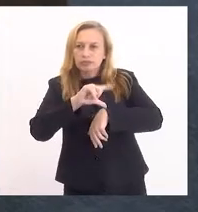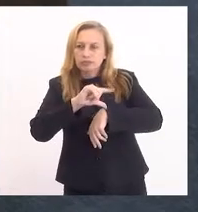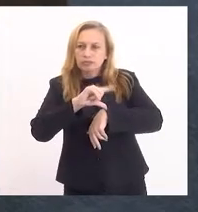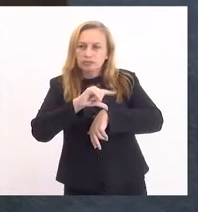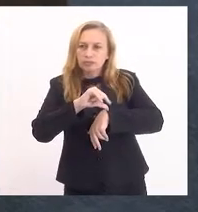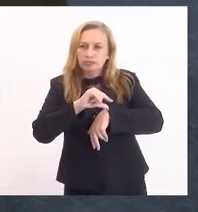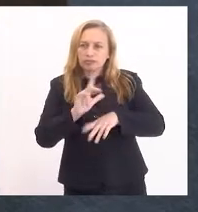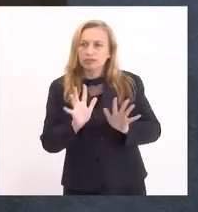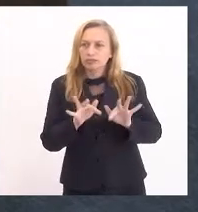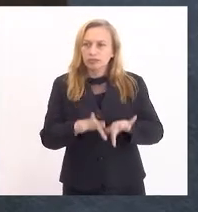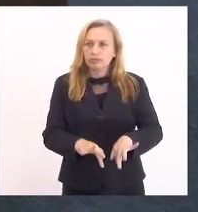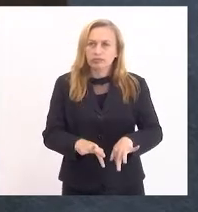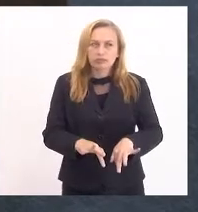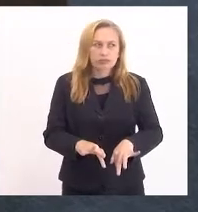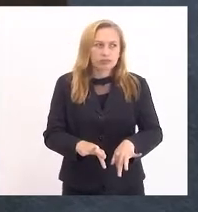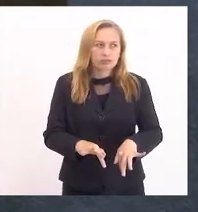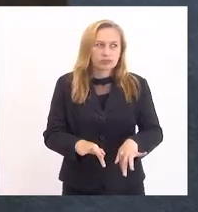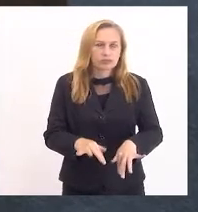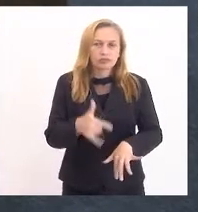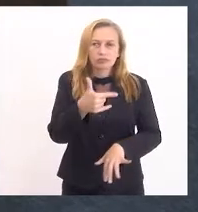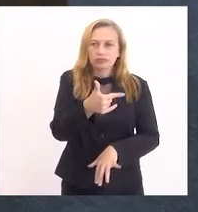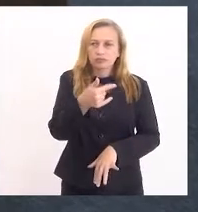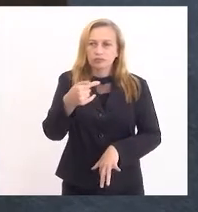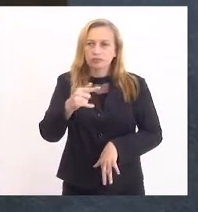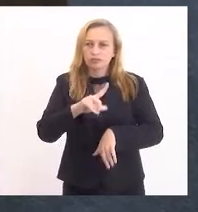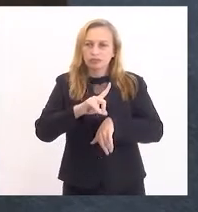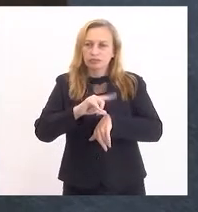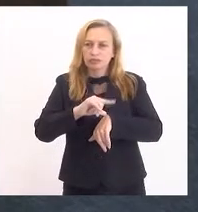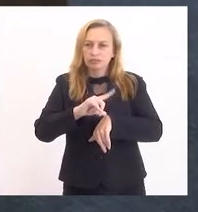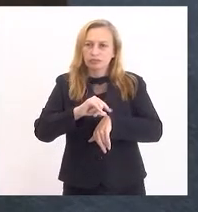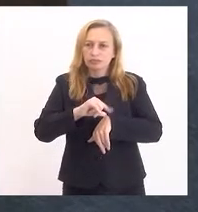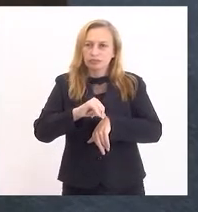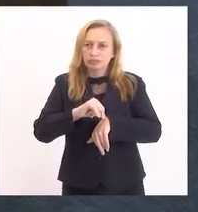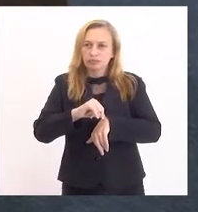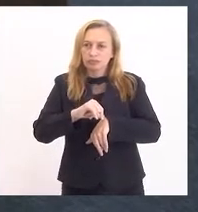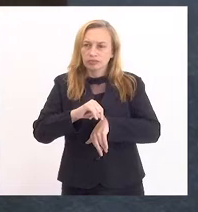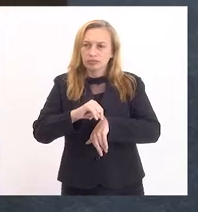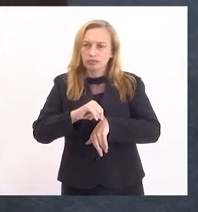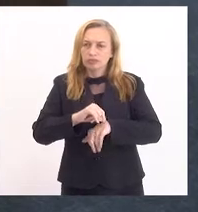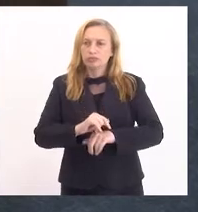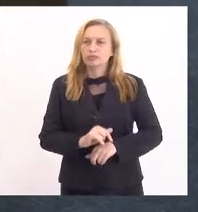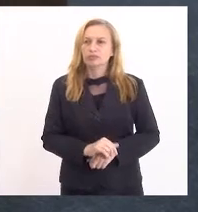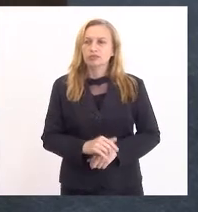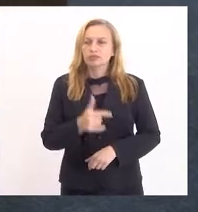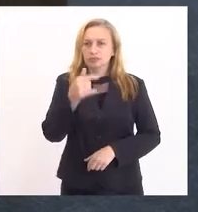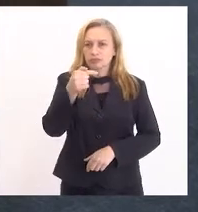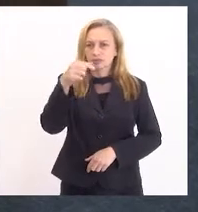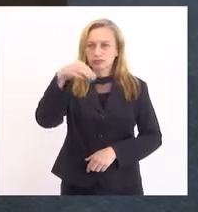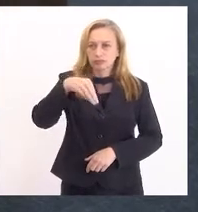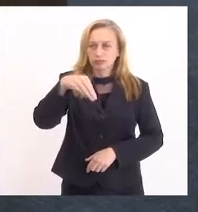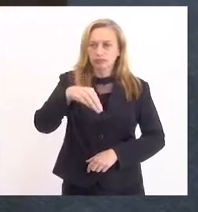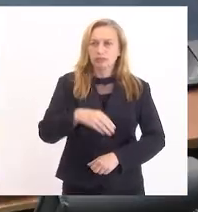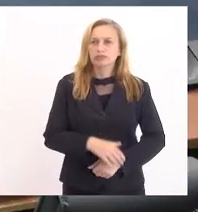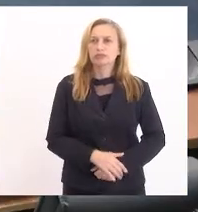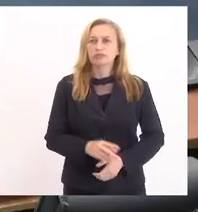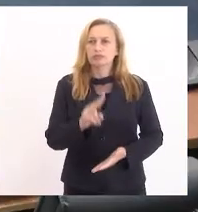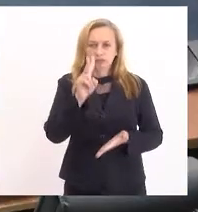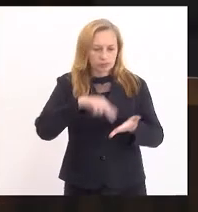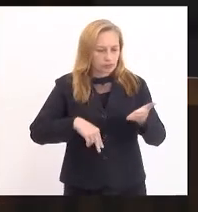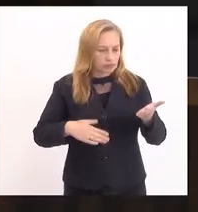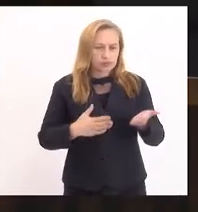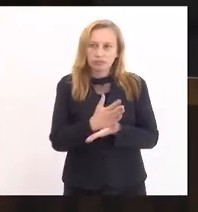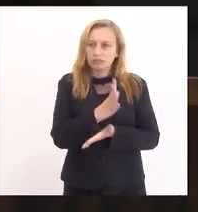encerrou-se às 17 horas e 7 minutos. Lida e